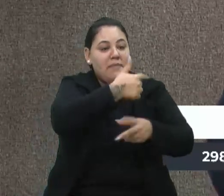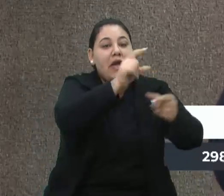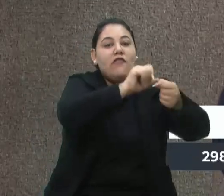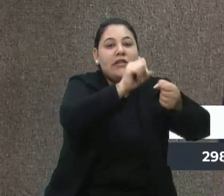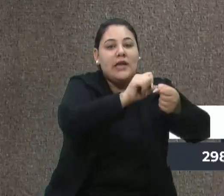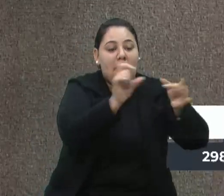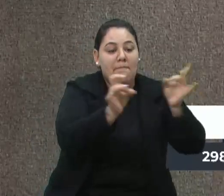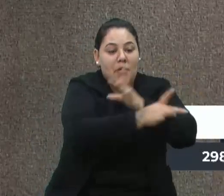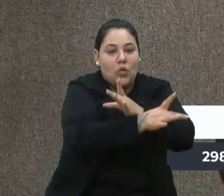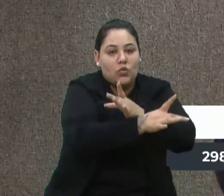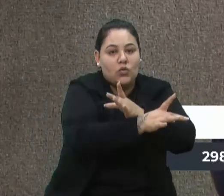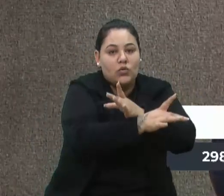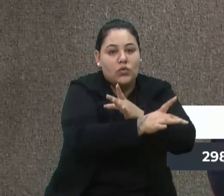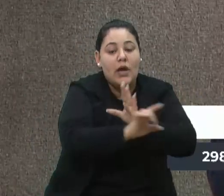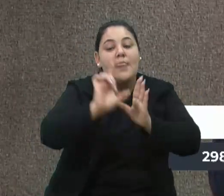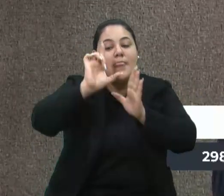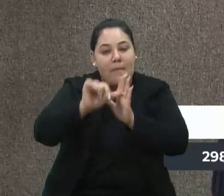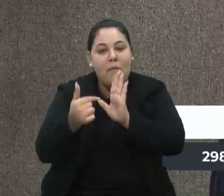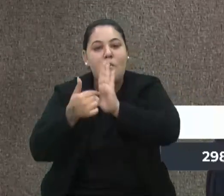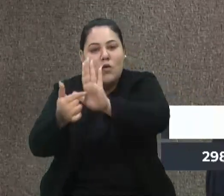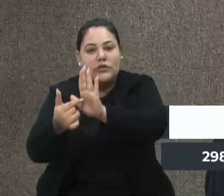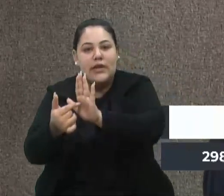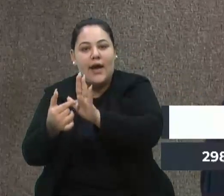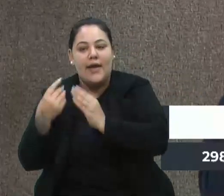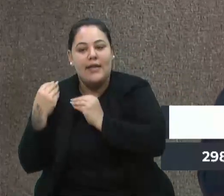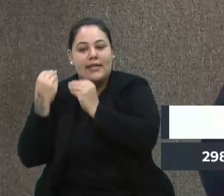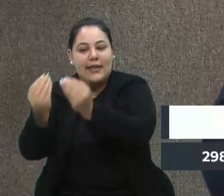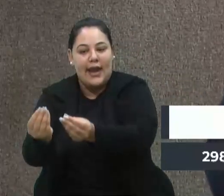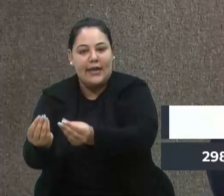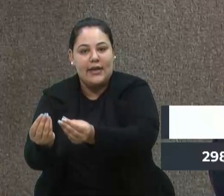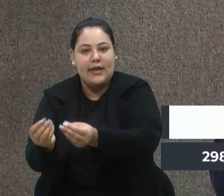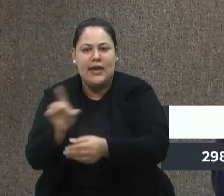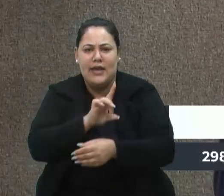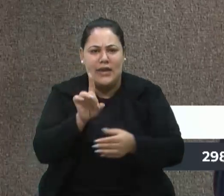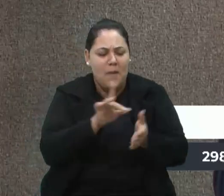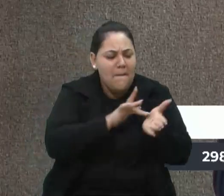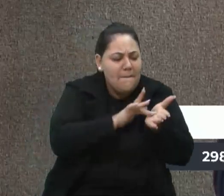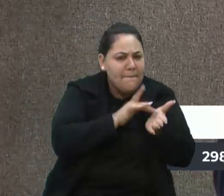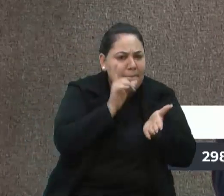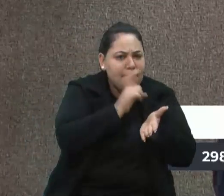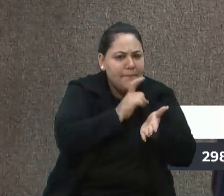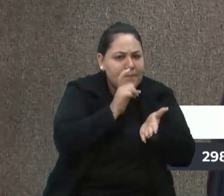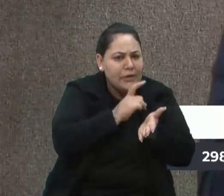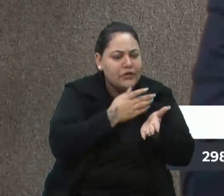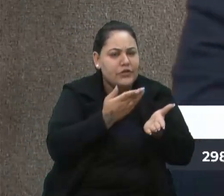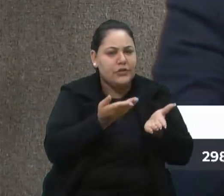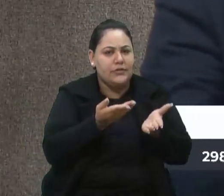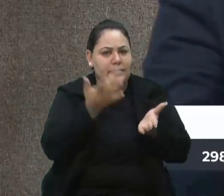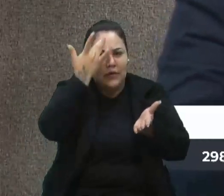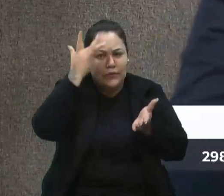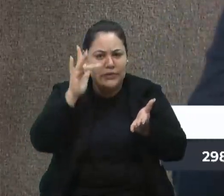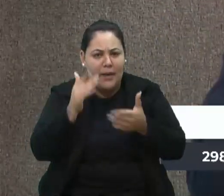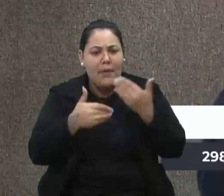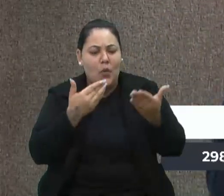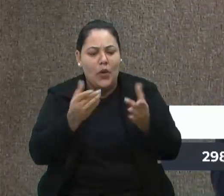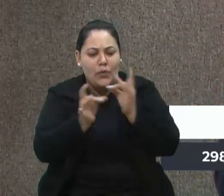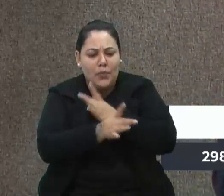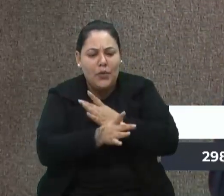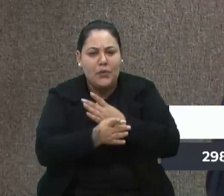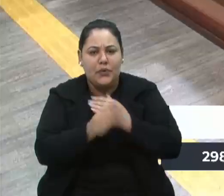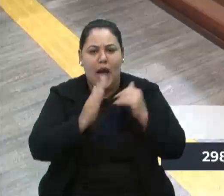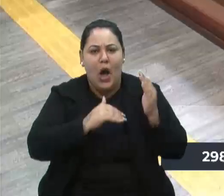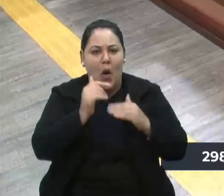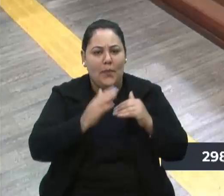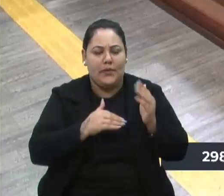depois, se tiver entregue, mostrar que foi entregue. Não anunciar o que vai ser feito, que não sabe nem quando vai ser concluído. Uma parte, vereador. Uma parte,